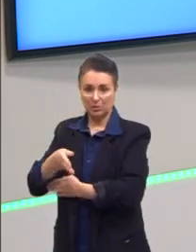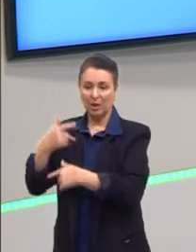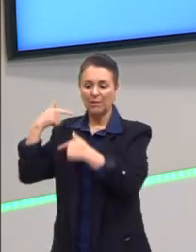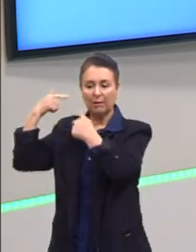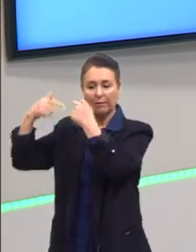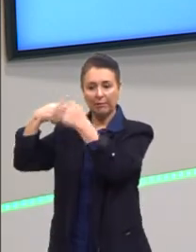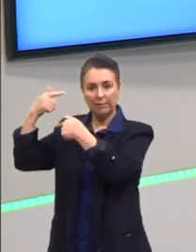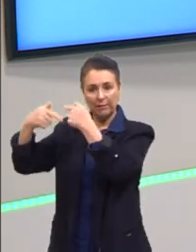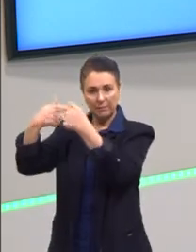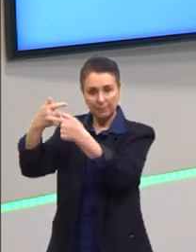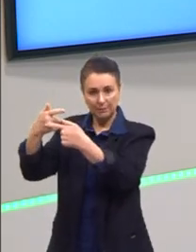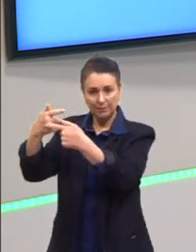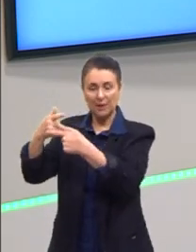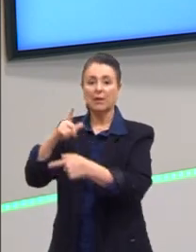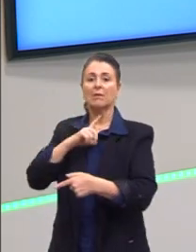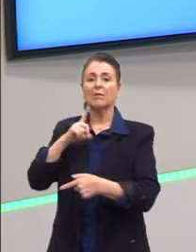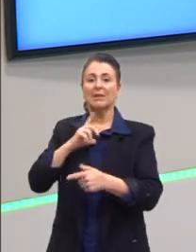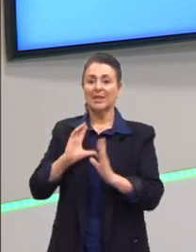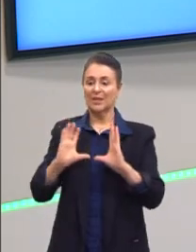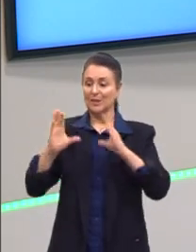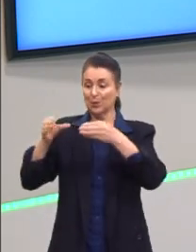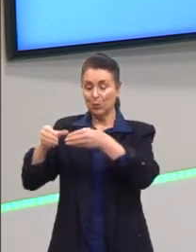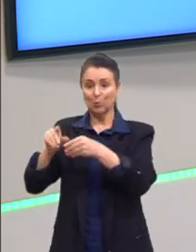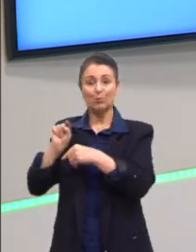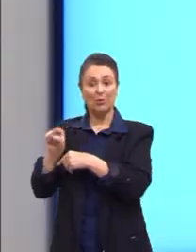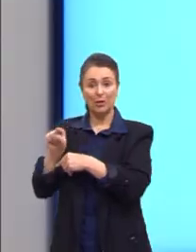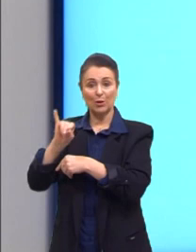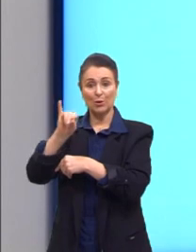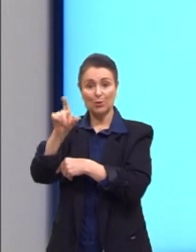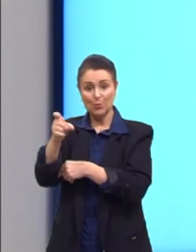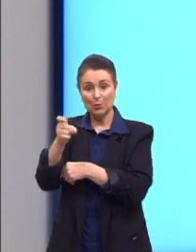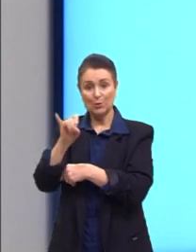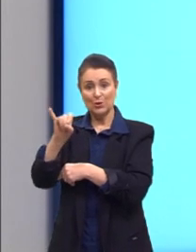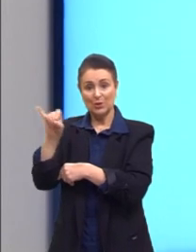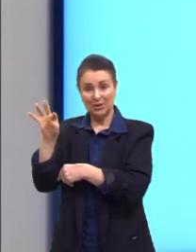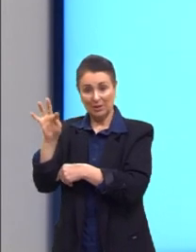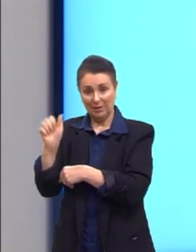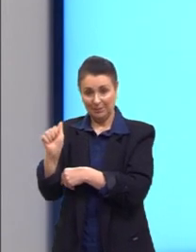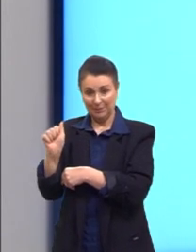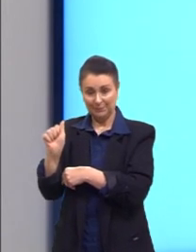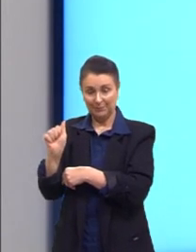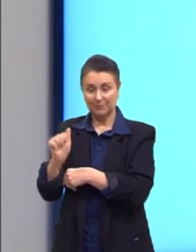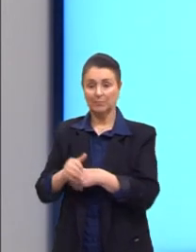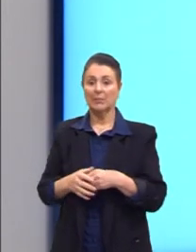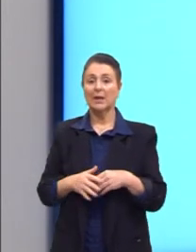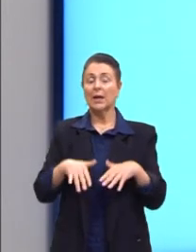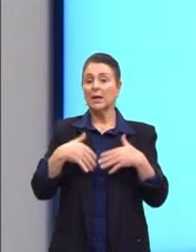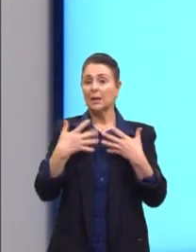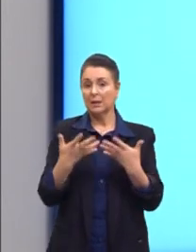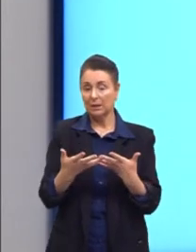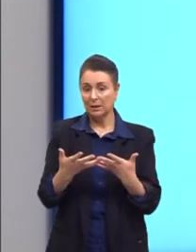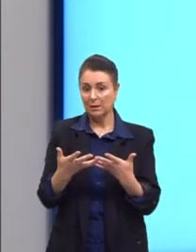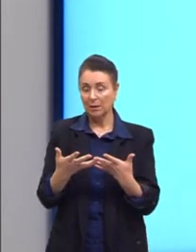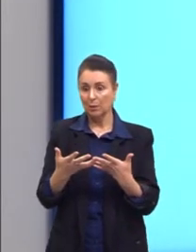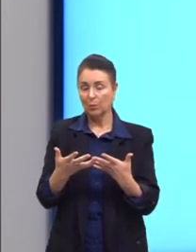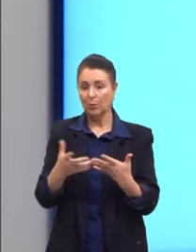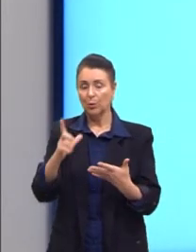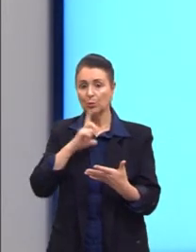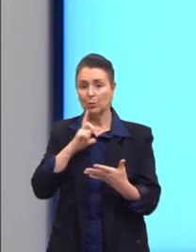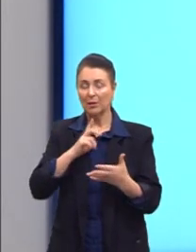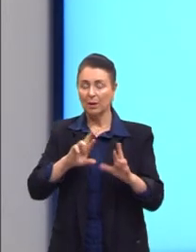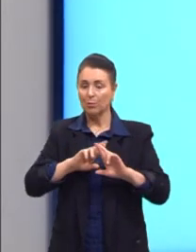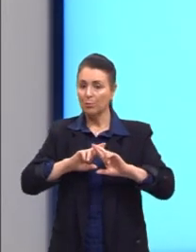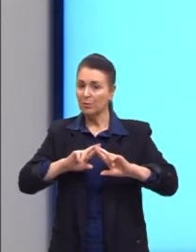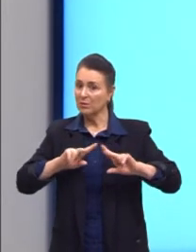E nós vamos ter essa galera relacionados a isso. Então, você tem que ter essa